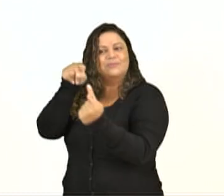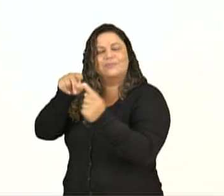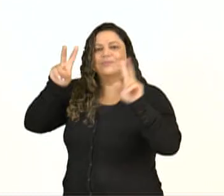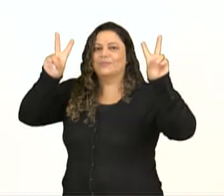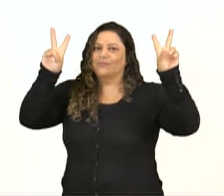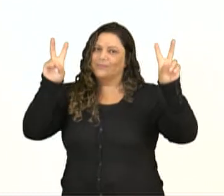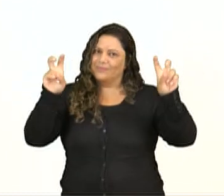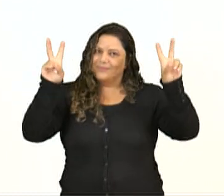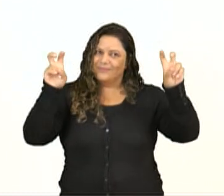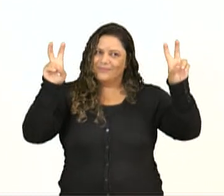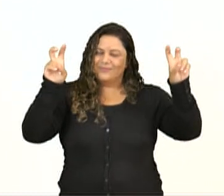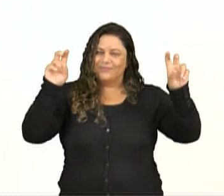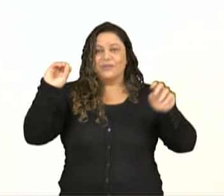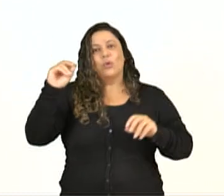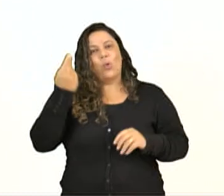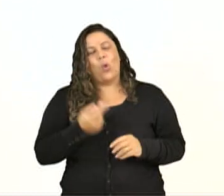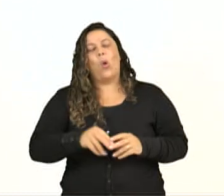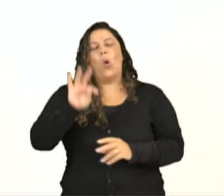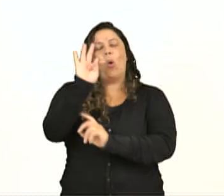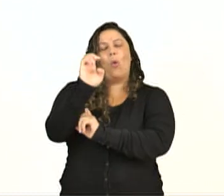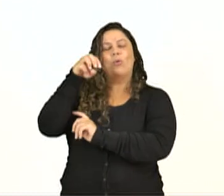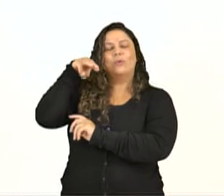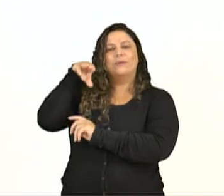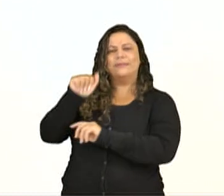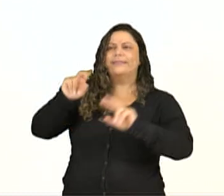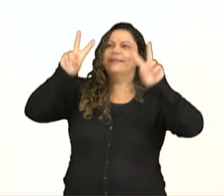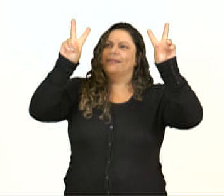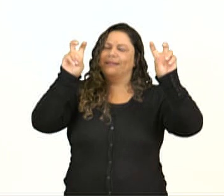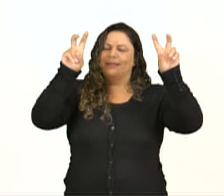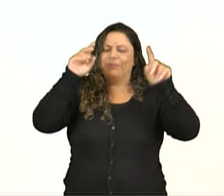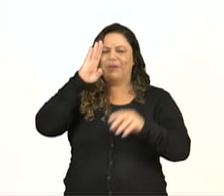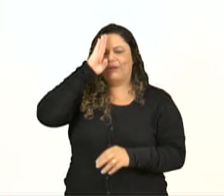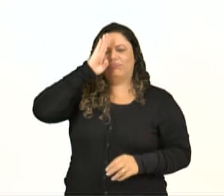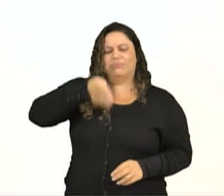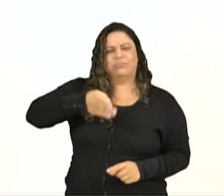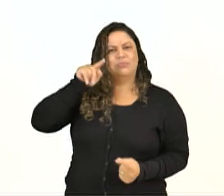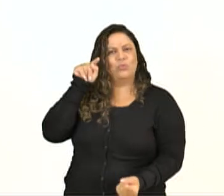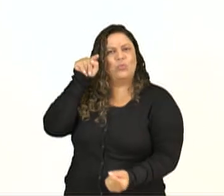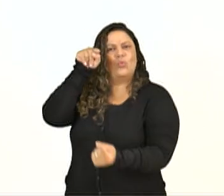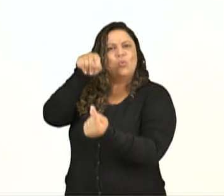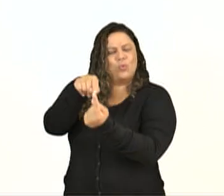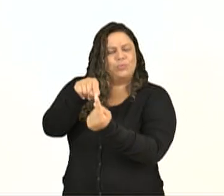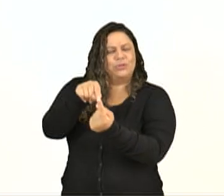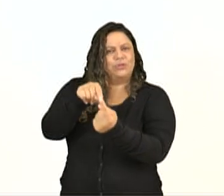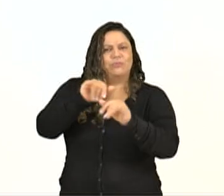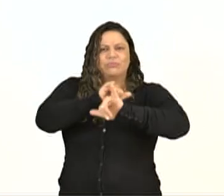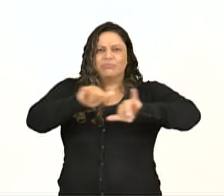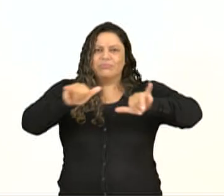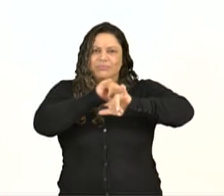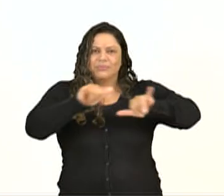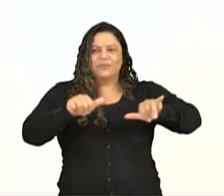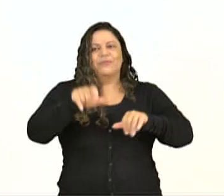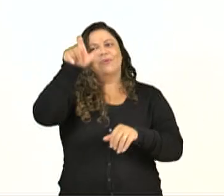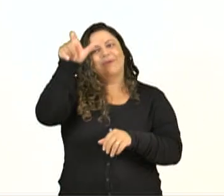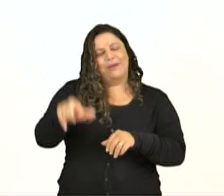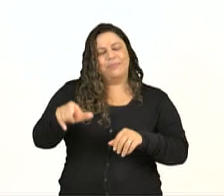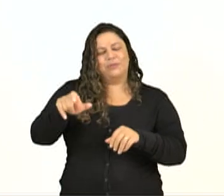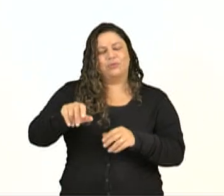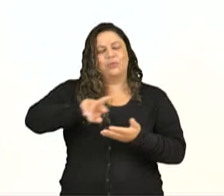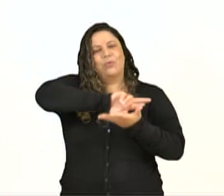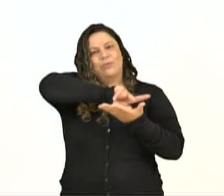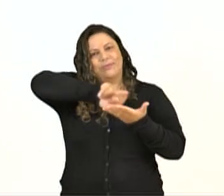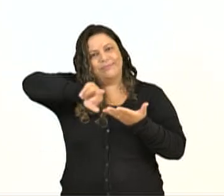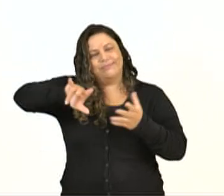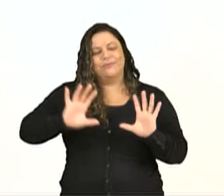assunto ou tema, que tem como um objetivo informar uma pessoa ou conjunto de pessoas